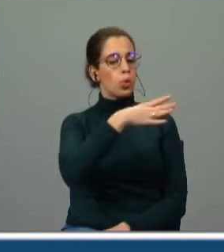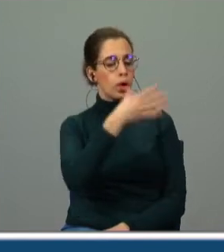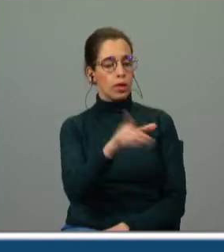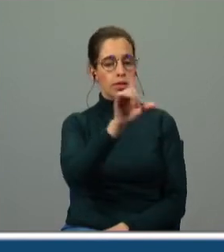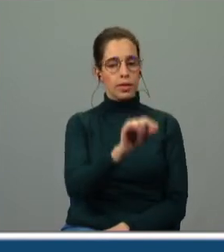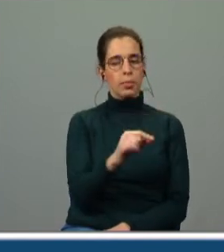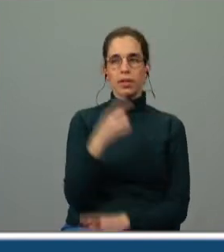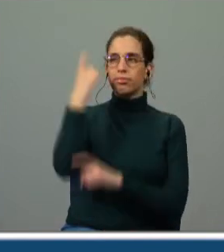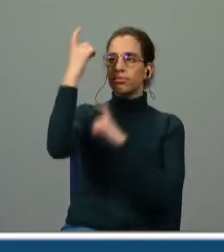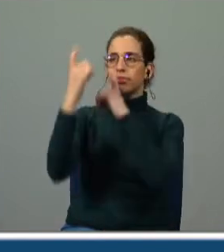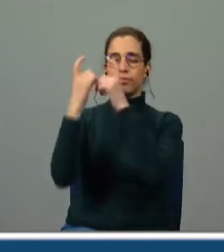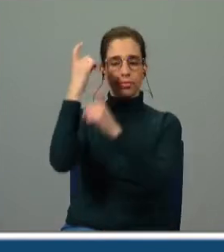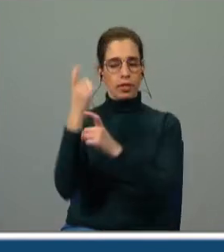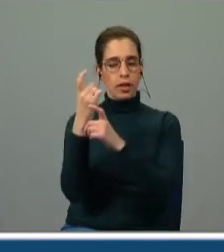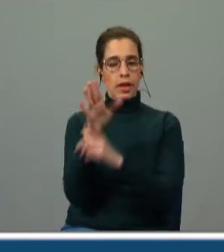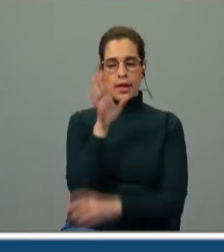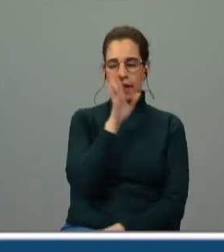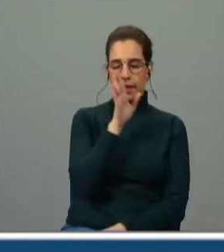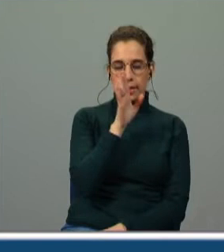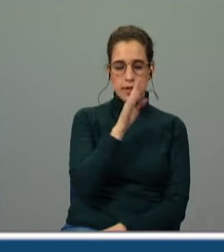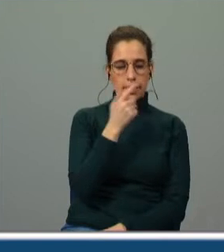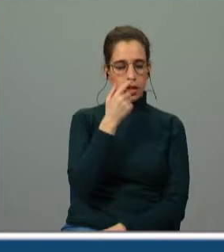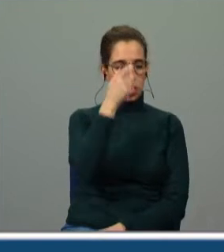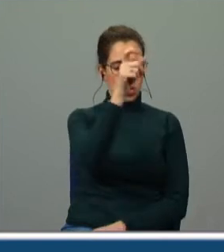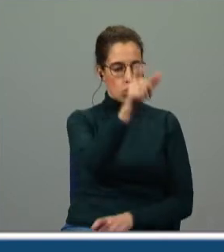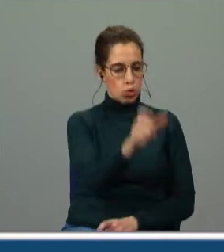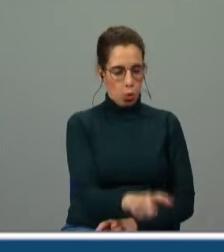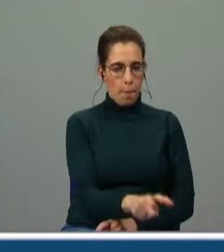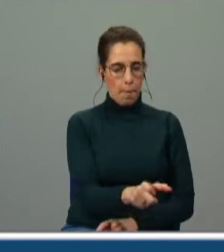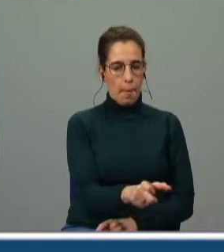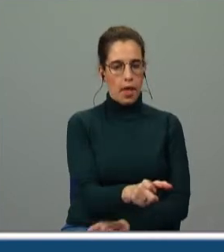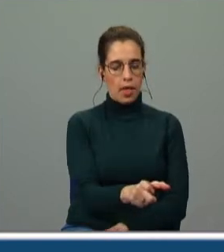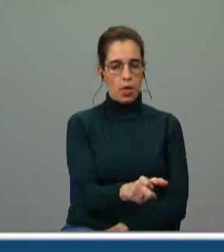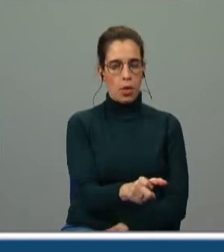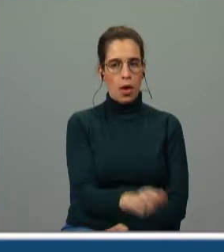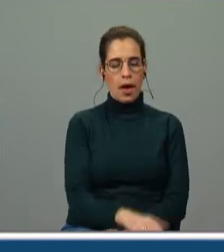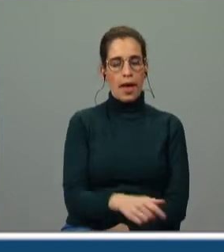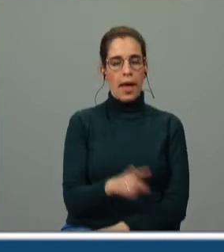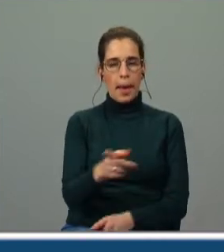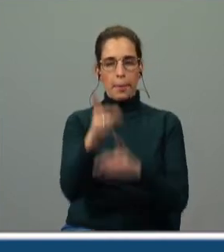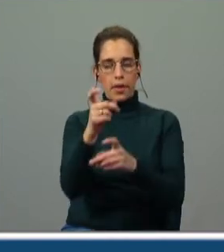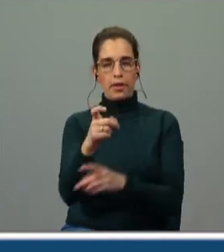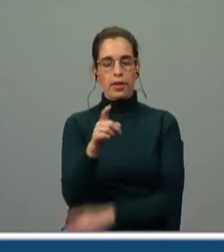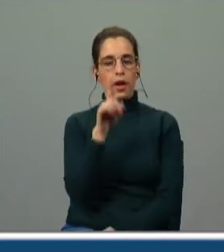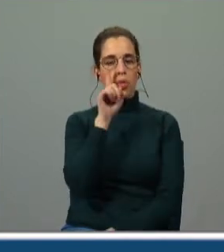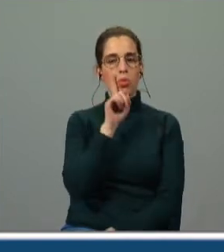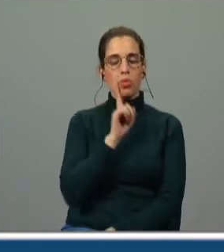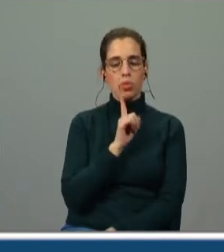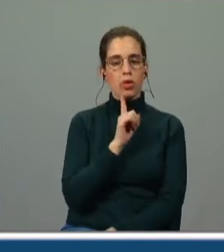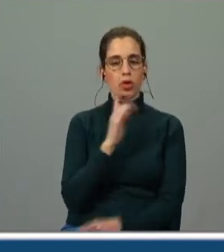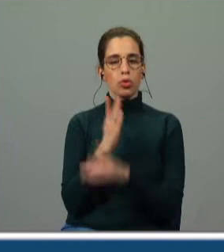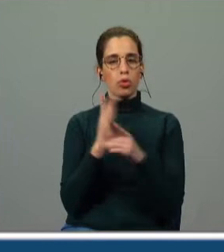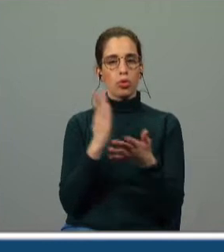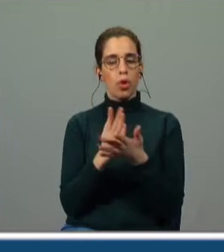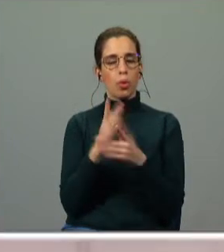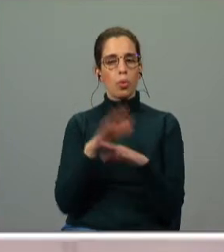também a refletir se de humano é matar uma donzela fraca e sem força só por ter sujeito o coração a quem soube vencê